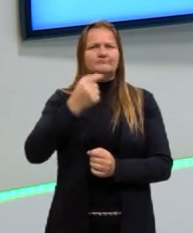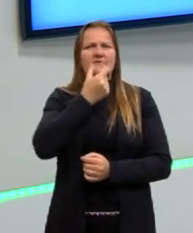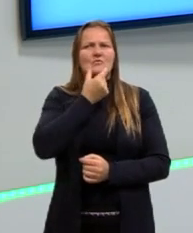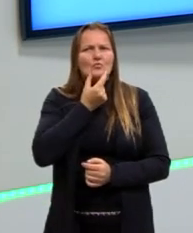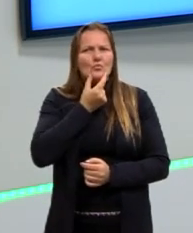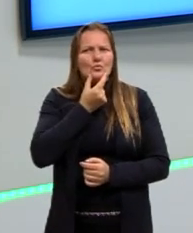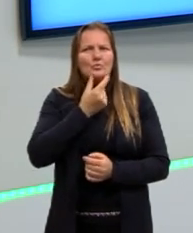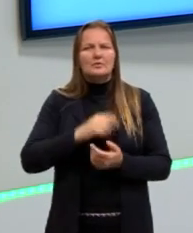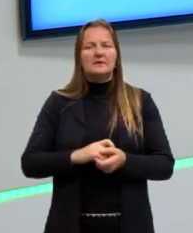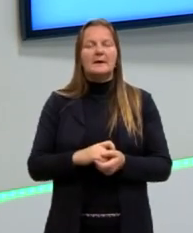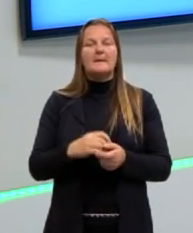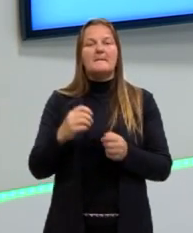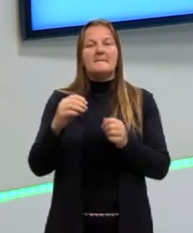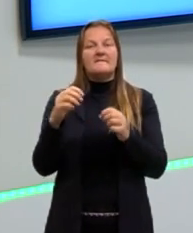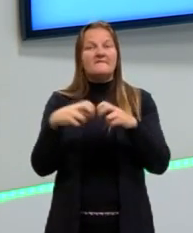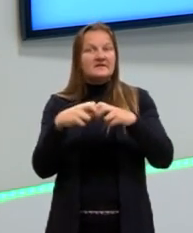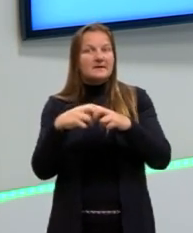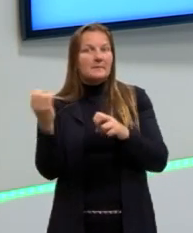deixar, então, para a física moderna.